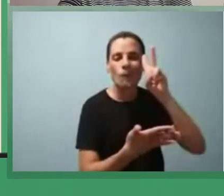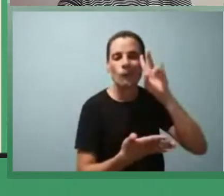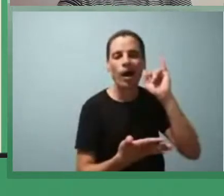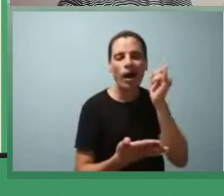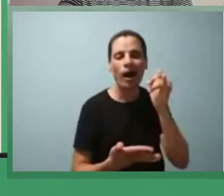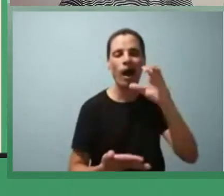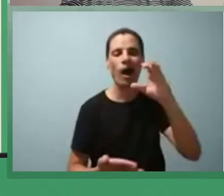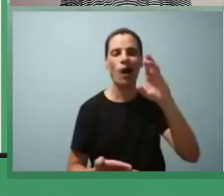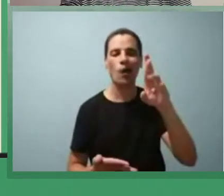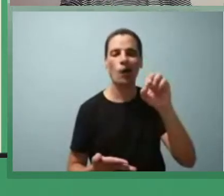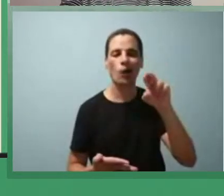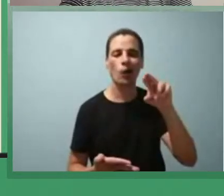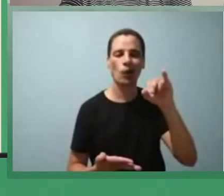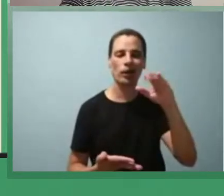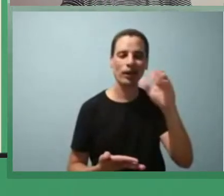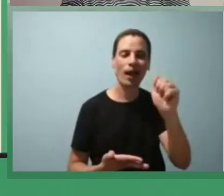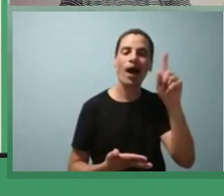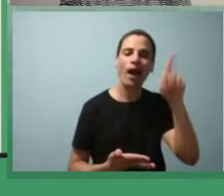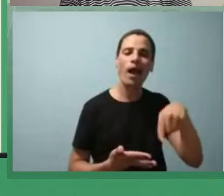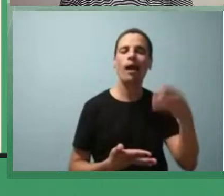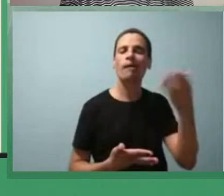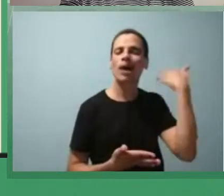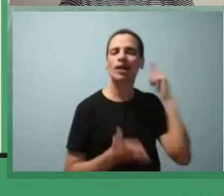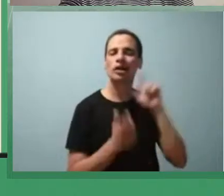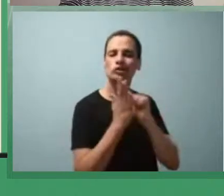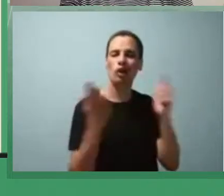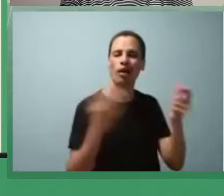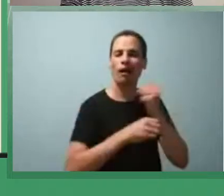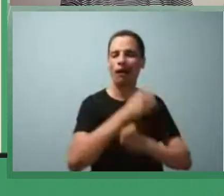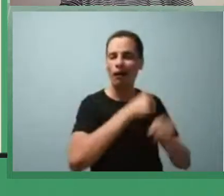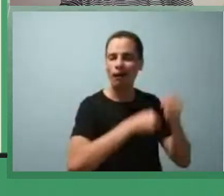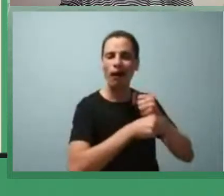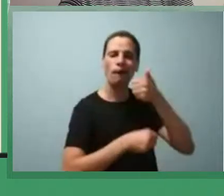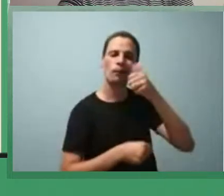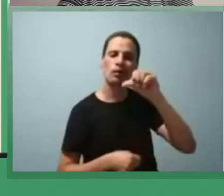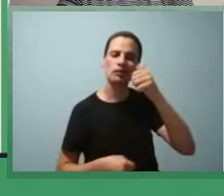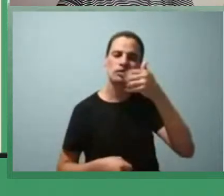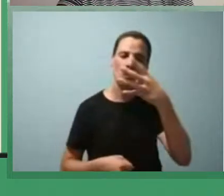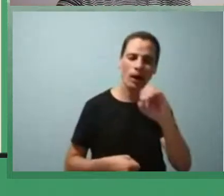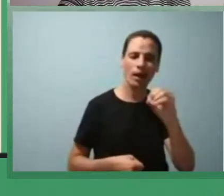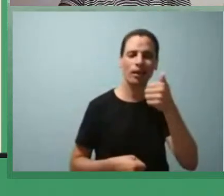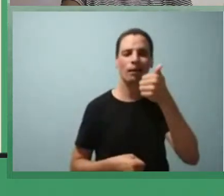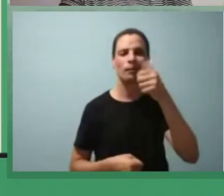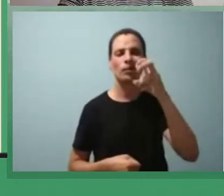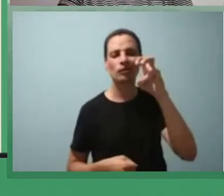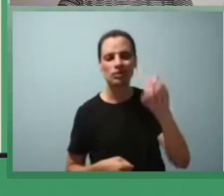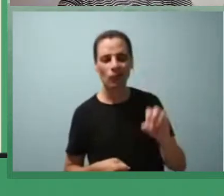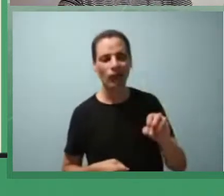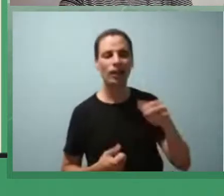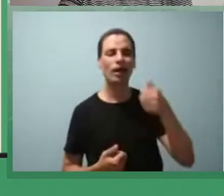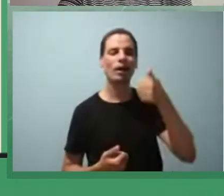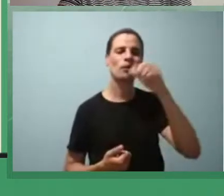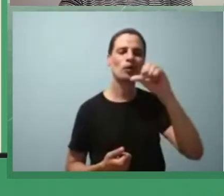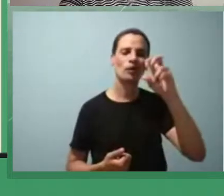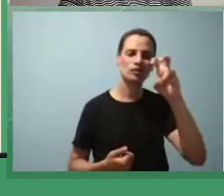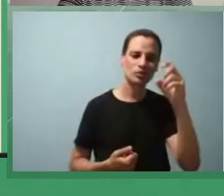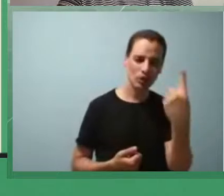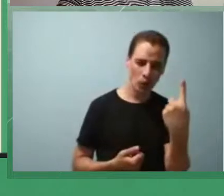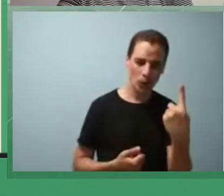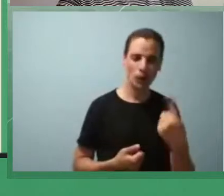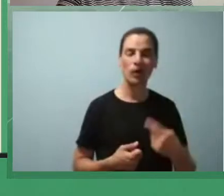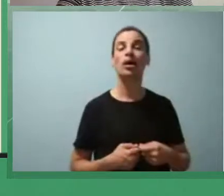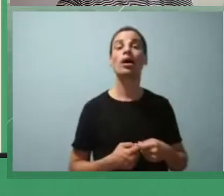são jornais antigos de 1940 1950 1951 e também dentro da